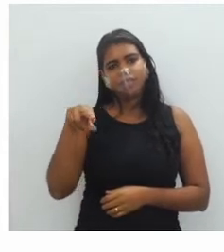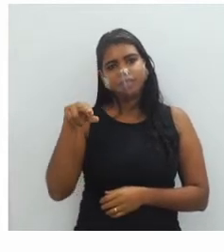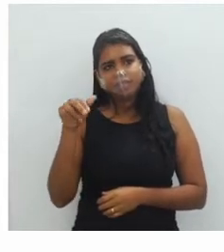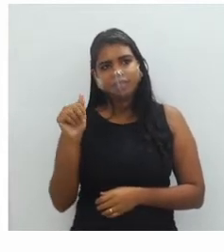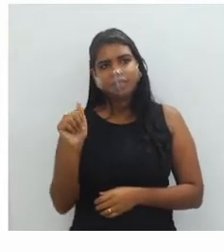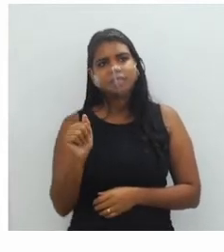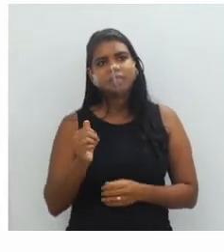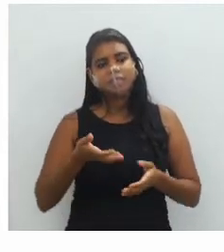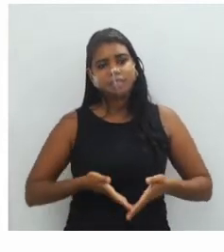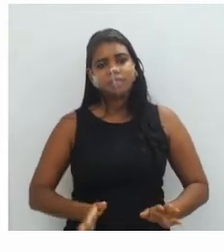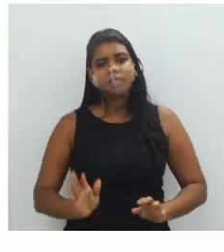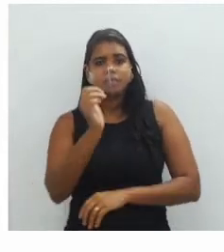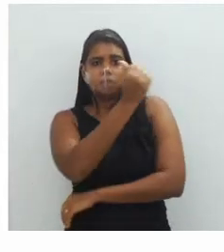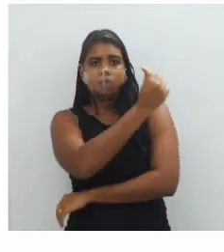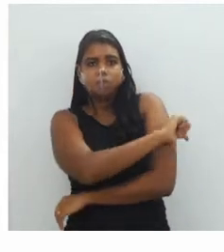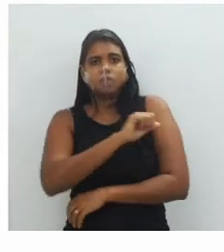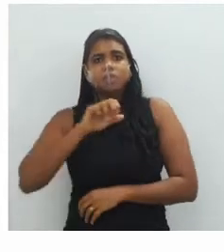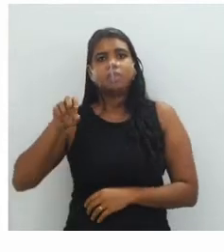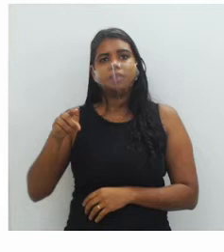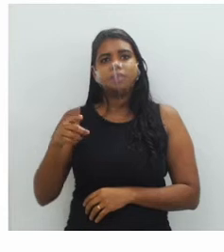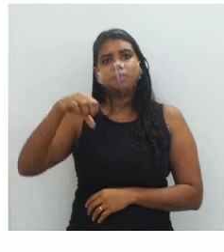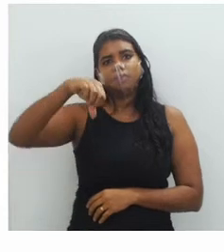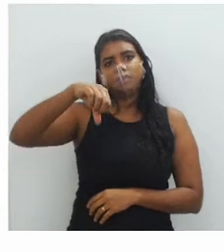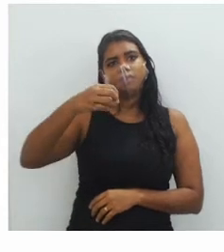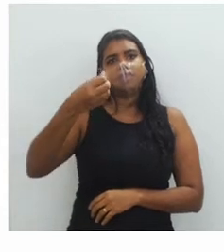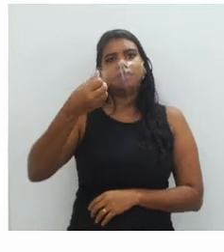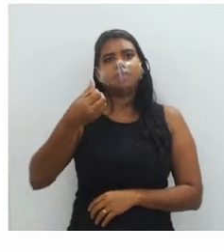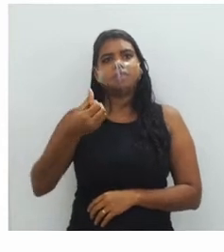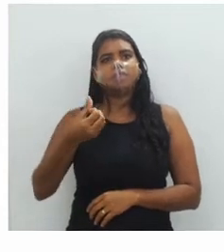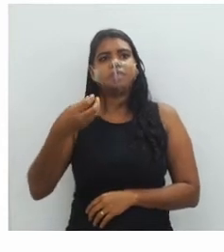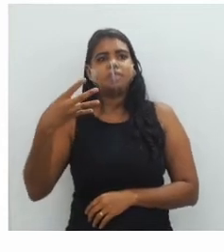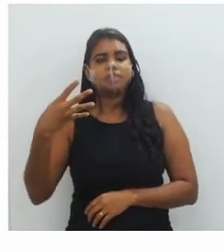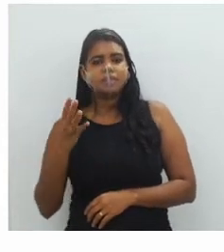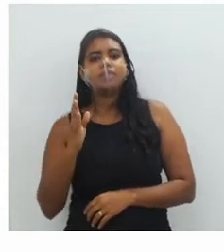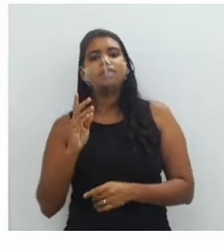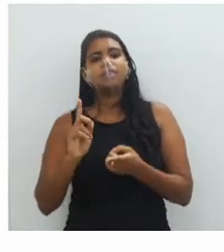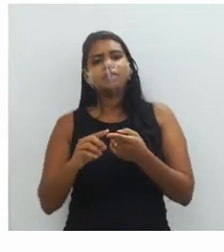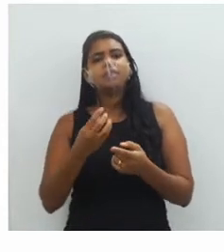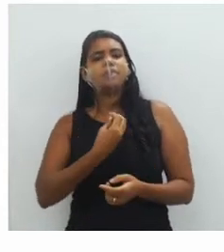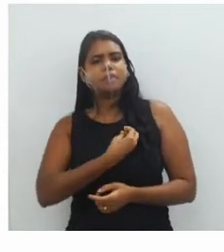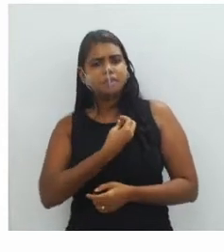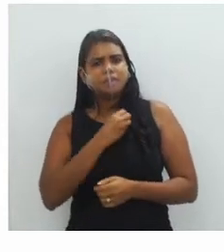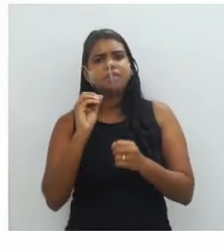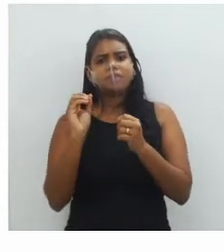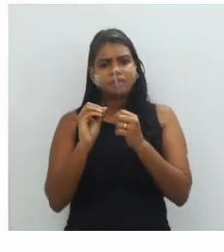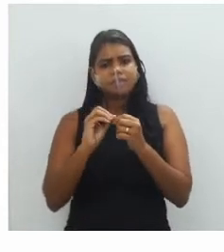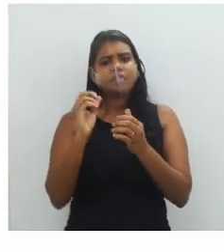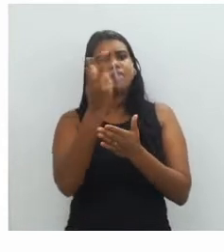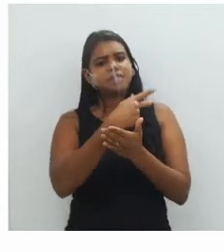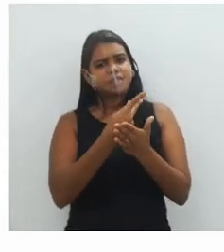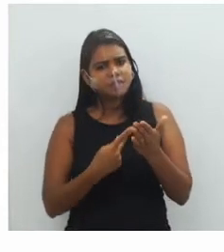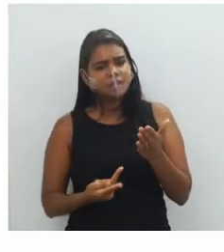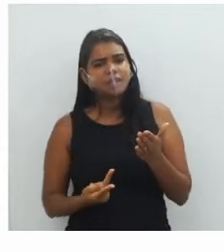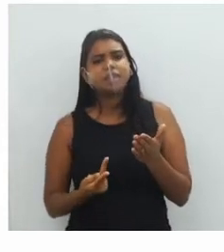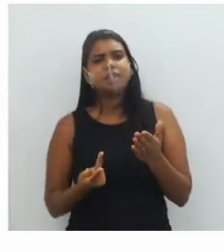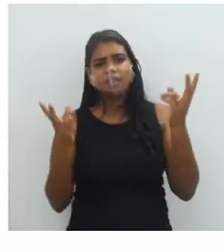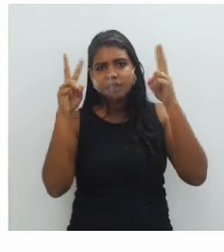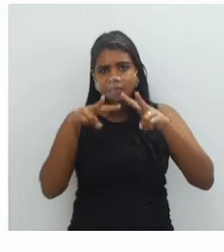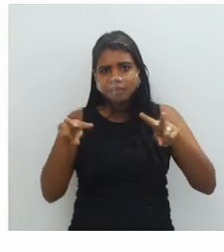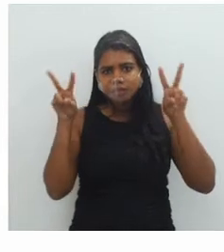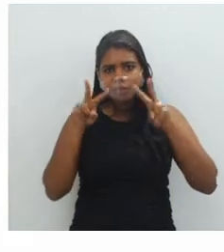artista que nasceu no Rio de Janeiro em 1964, também continua viva e produzindo muito, né? Ela é uma artista visual